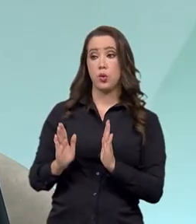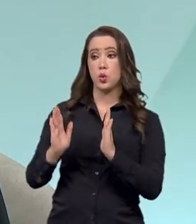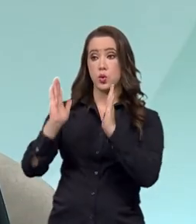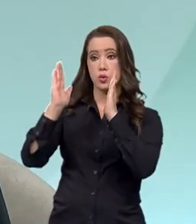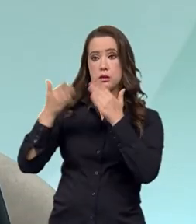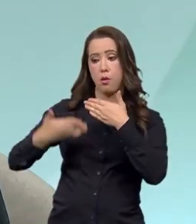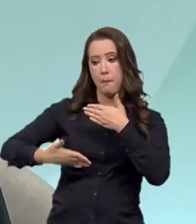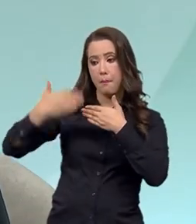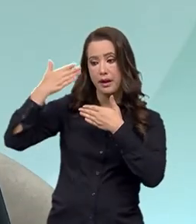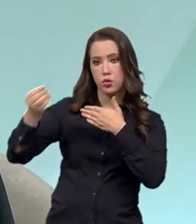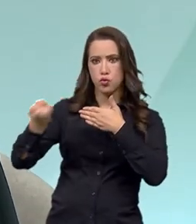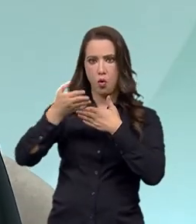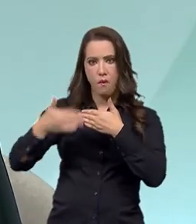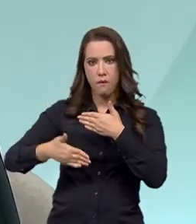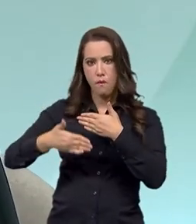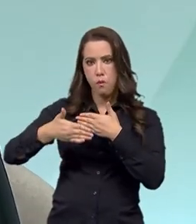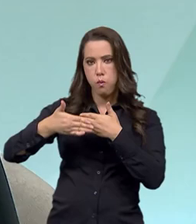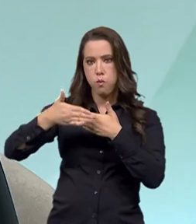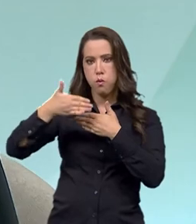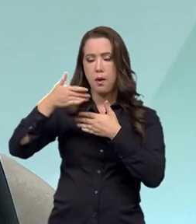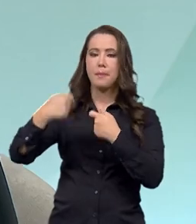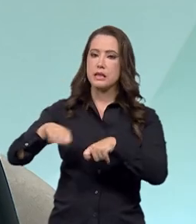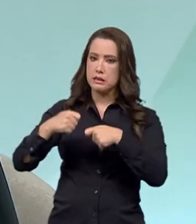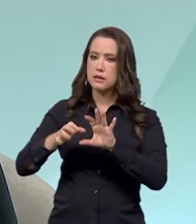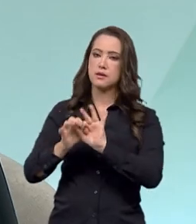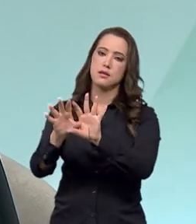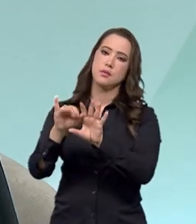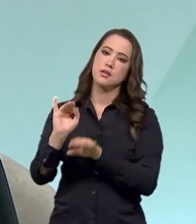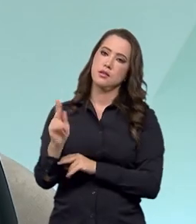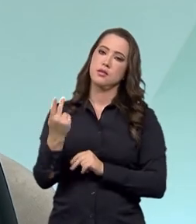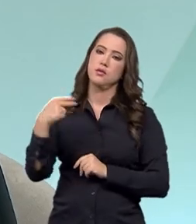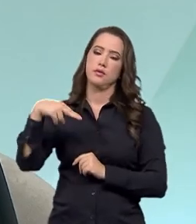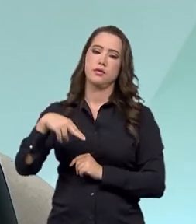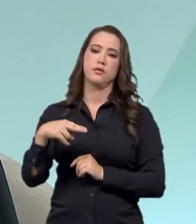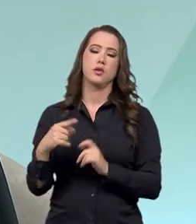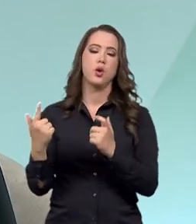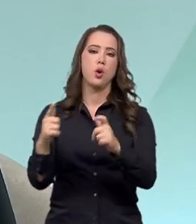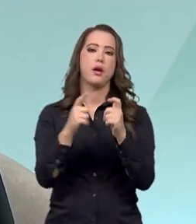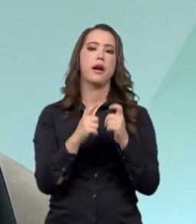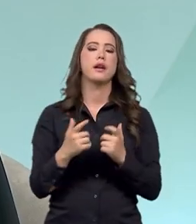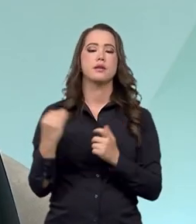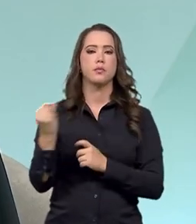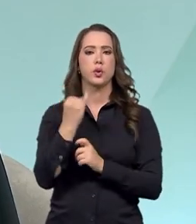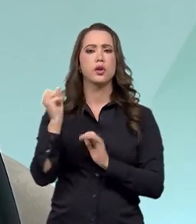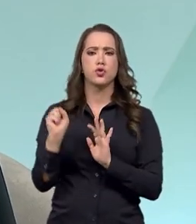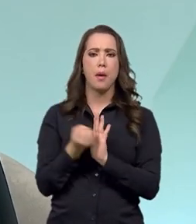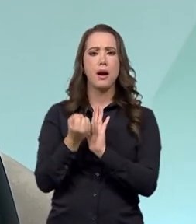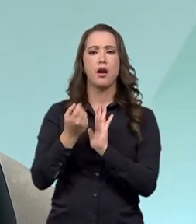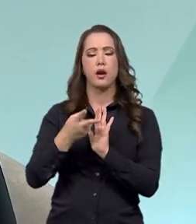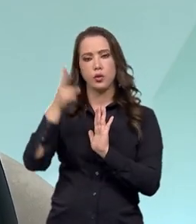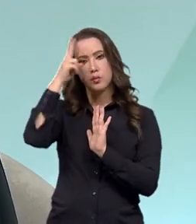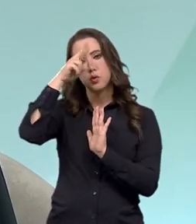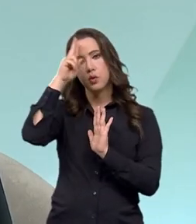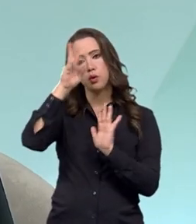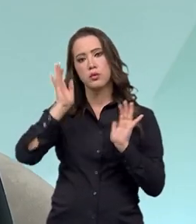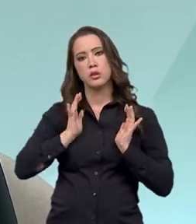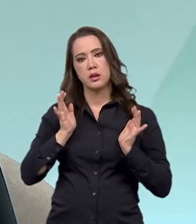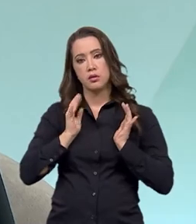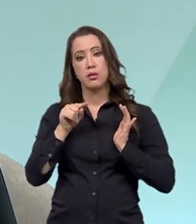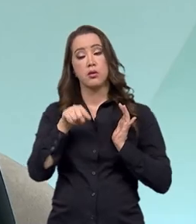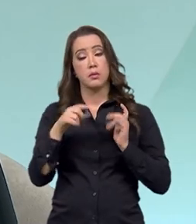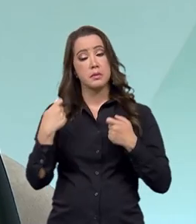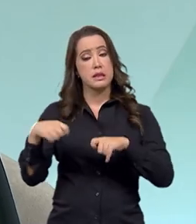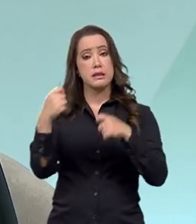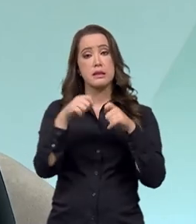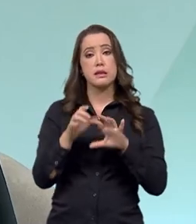uma requalificação de uma praça, todas essas intervenções em centros históricos tombados são passíveis de autorização